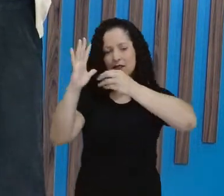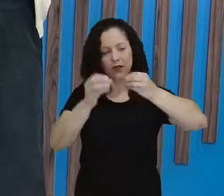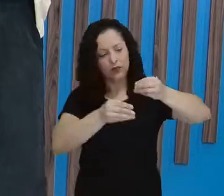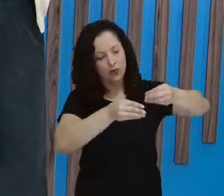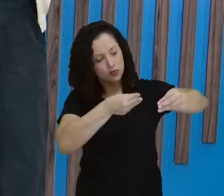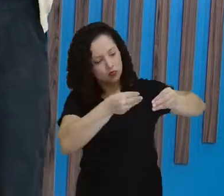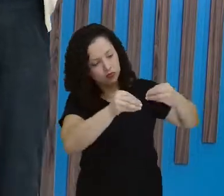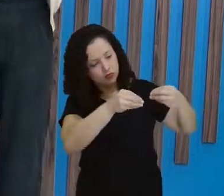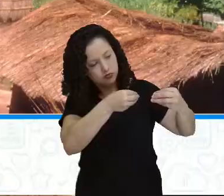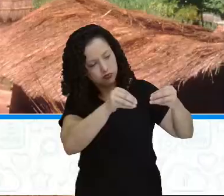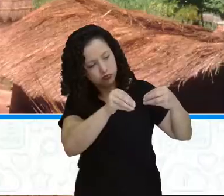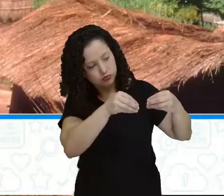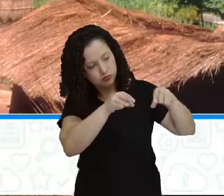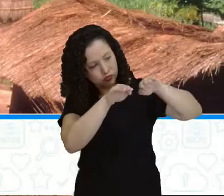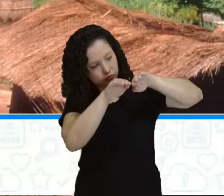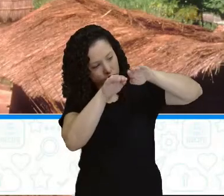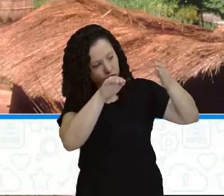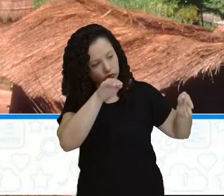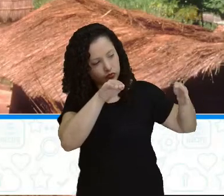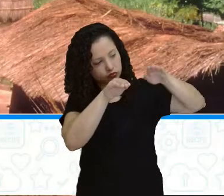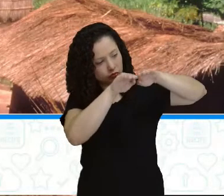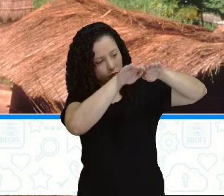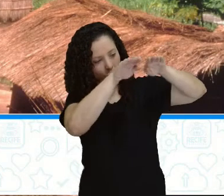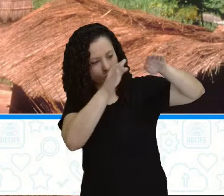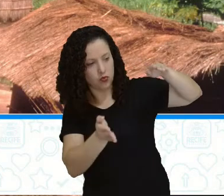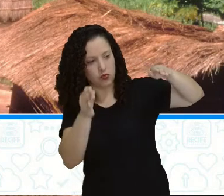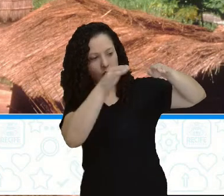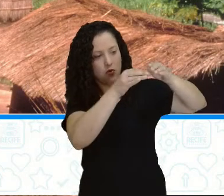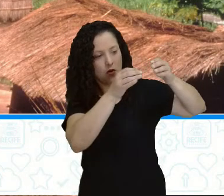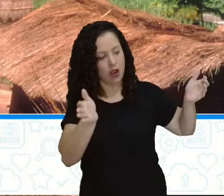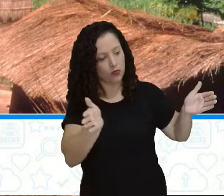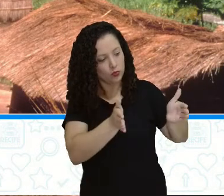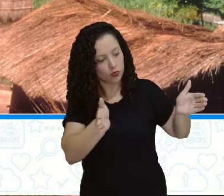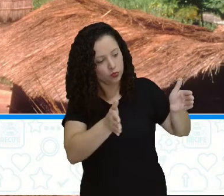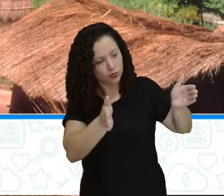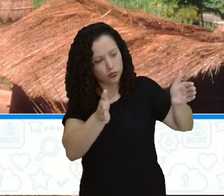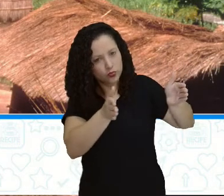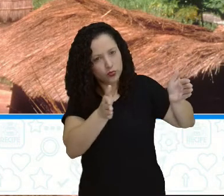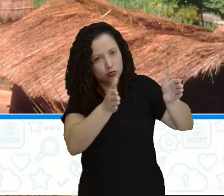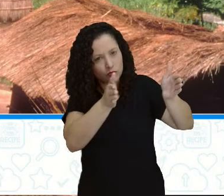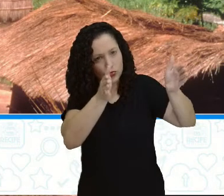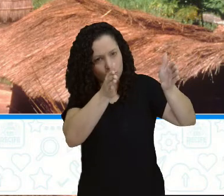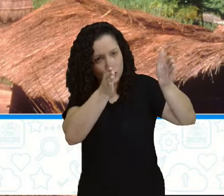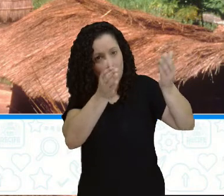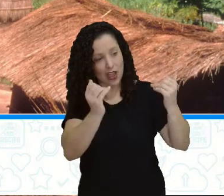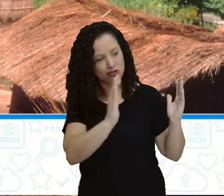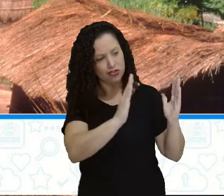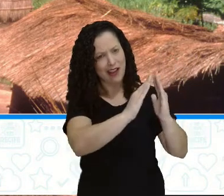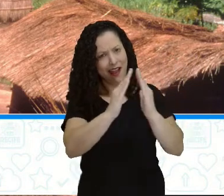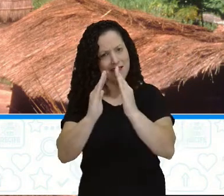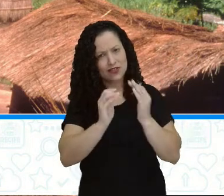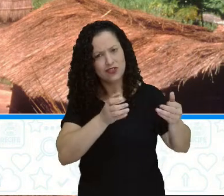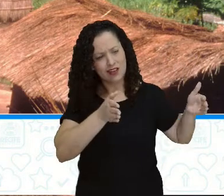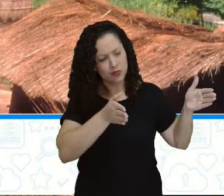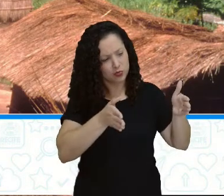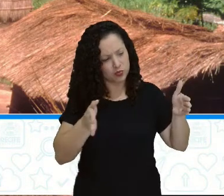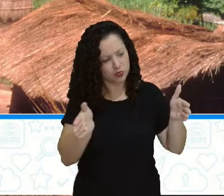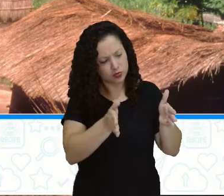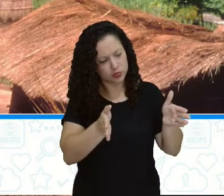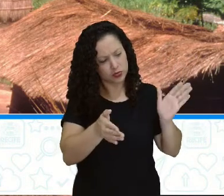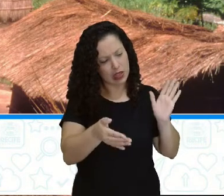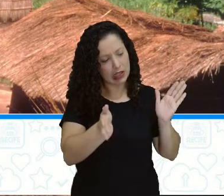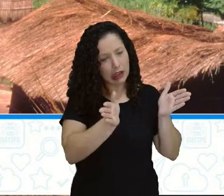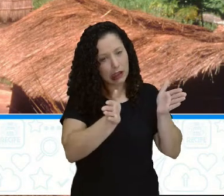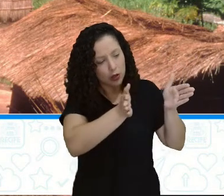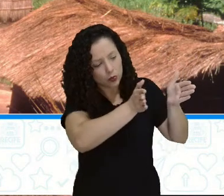teto, para poder fazer ali, ó, as paredes da casa dele, que é a... Estão vendo ali, ó, como é diferente? A